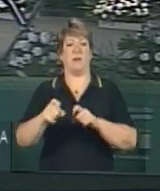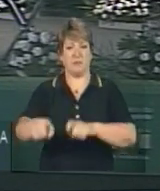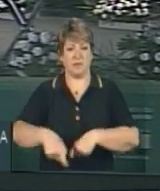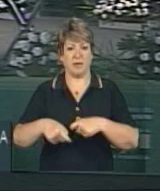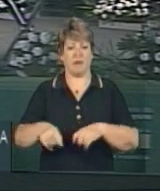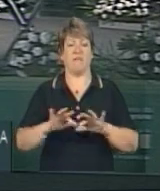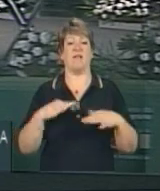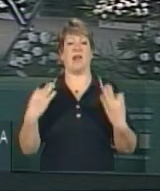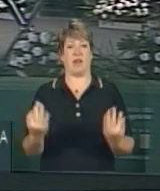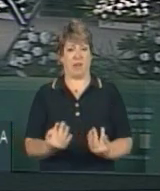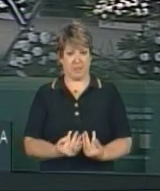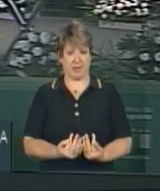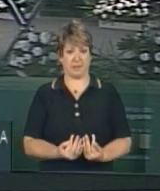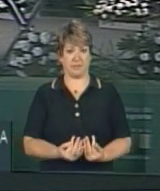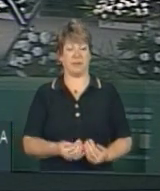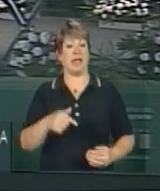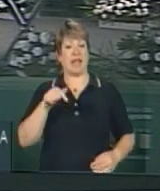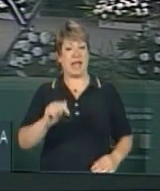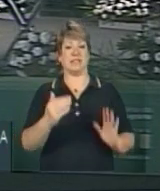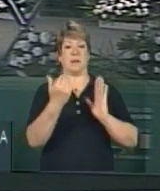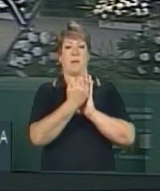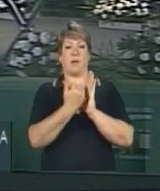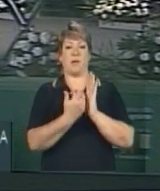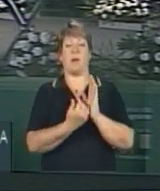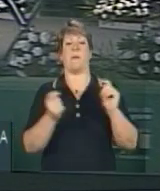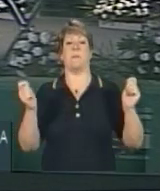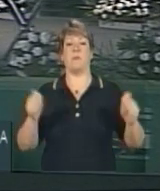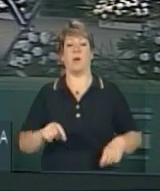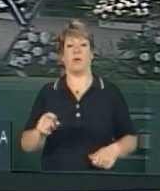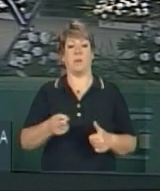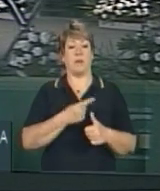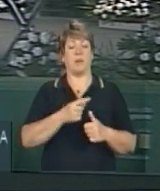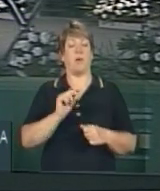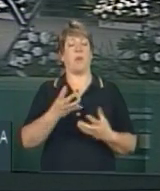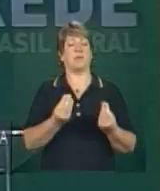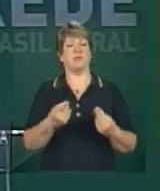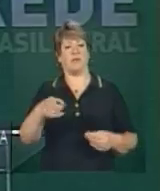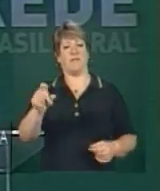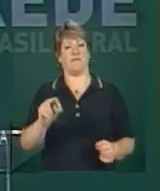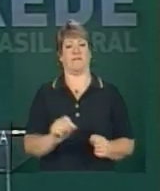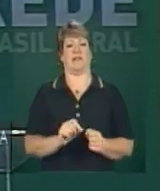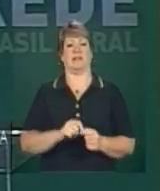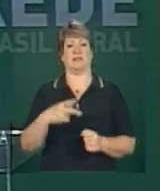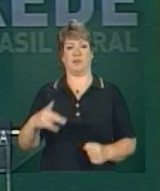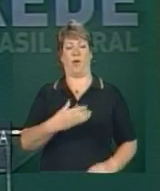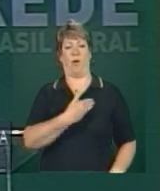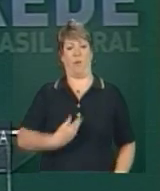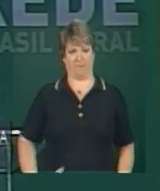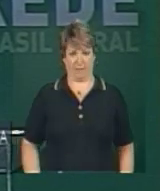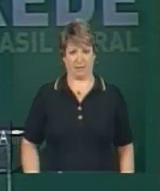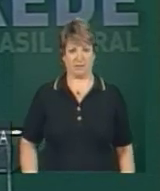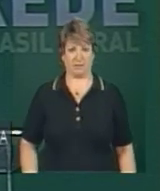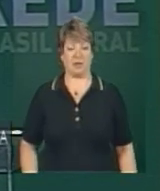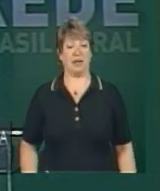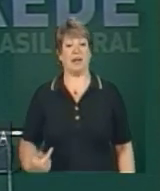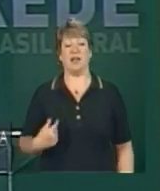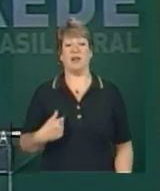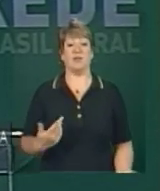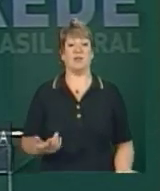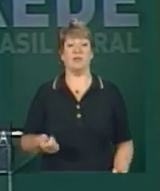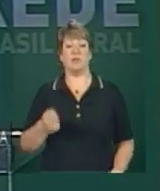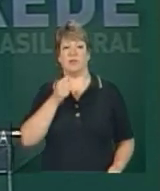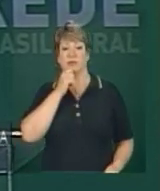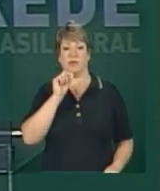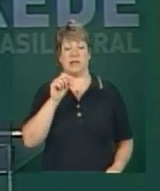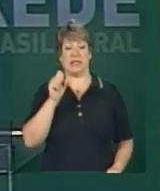agricultura familiar. E que esse programa seja o primeiro de muitos que você vai fazer no seu governo. Eu não tenho, se você